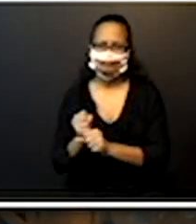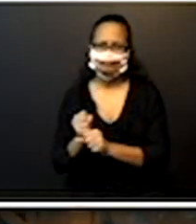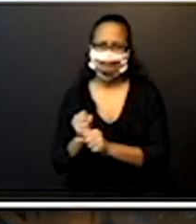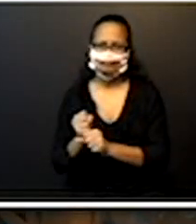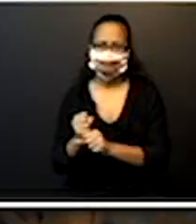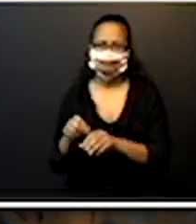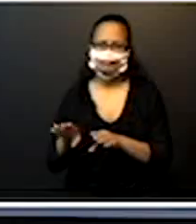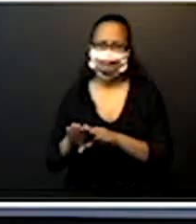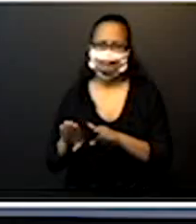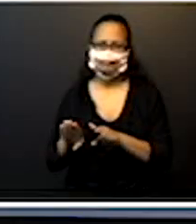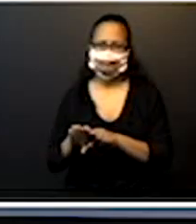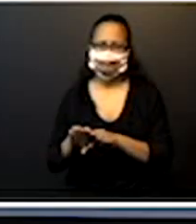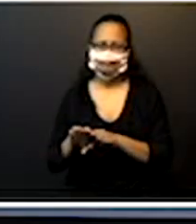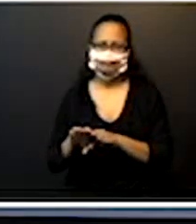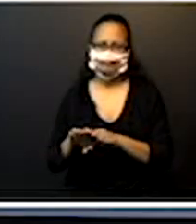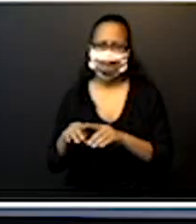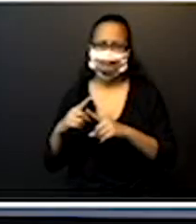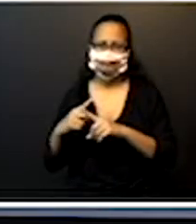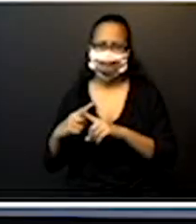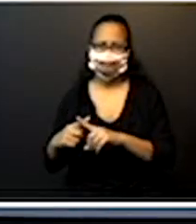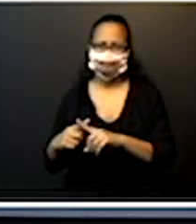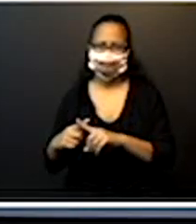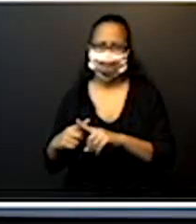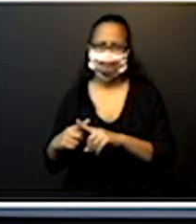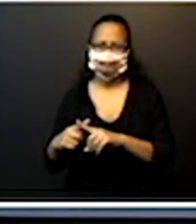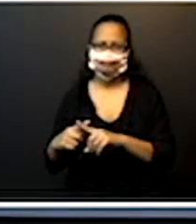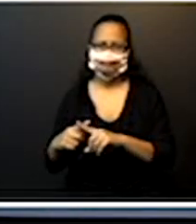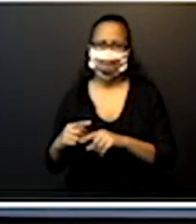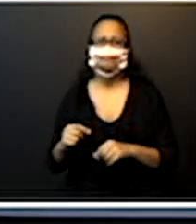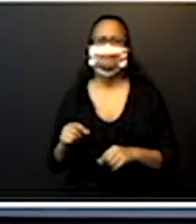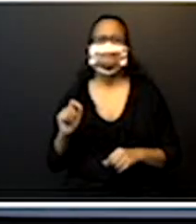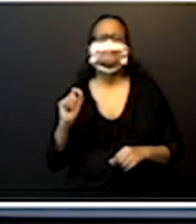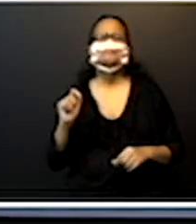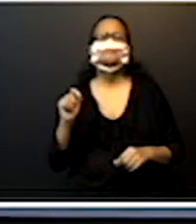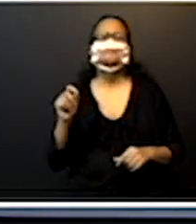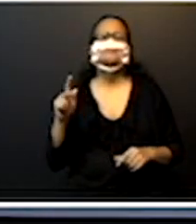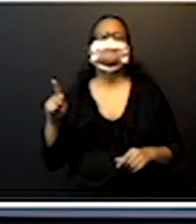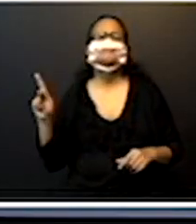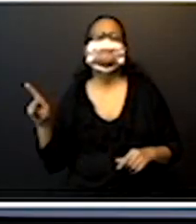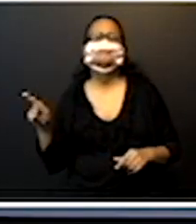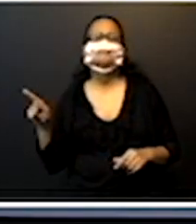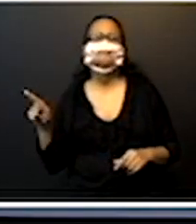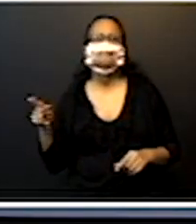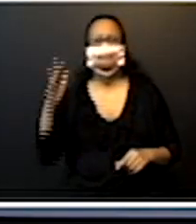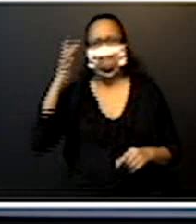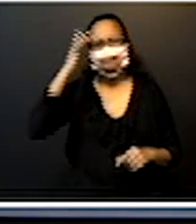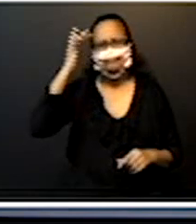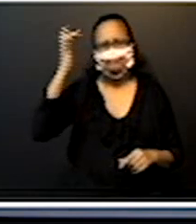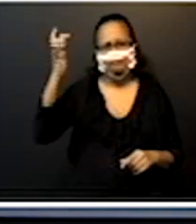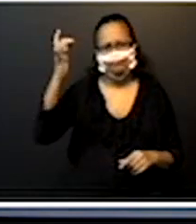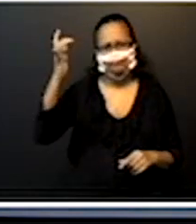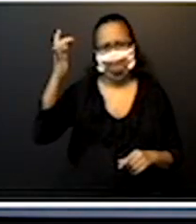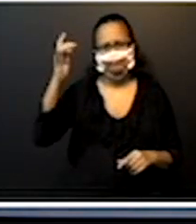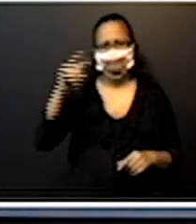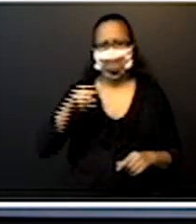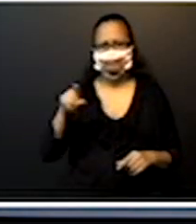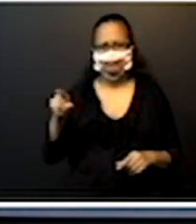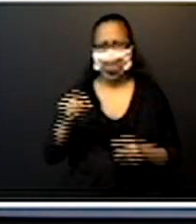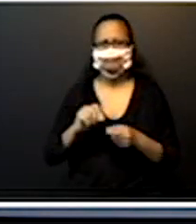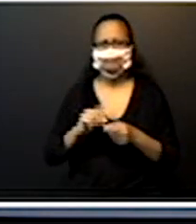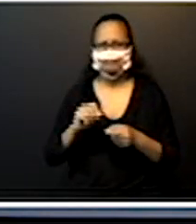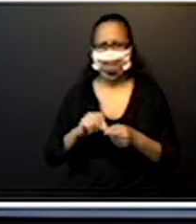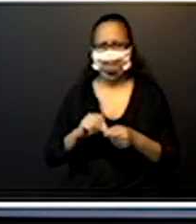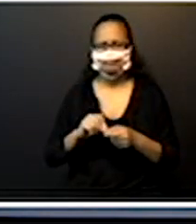e aditiva. Nossa, professora, o que é isso? Faz sim. Vocês fazem direto. Olha que